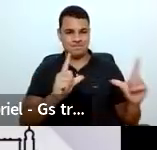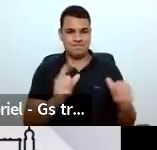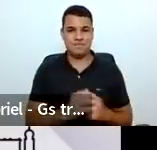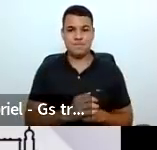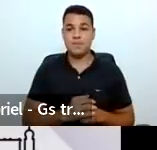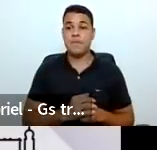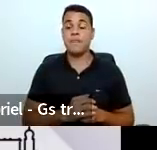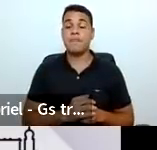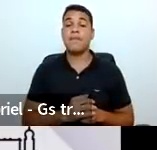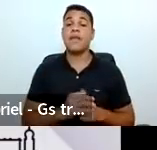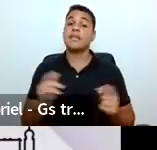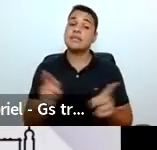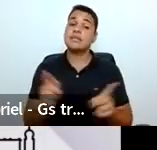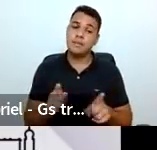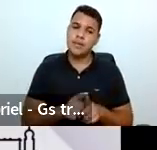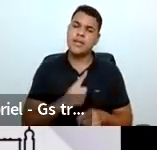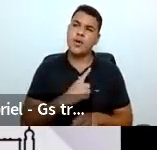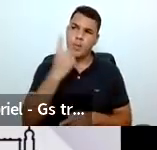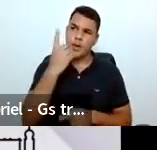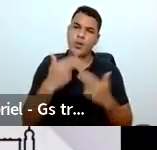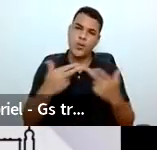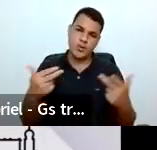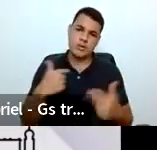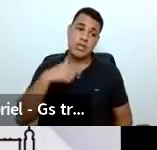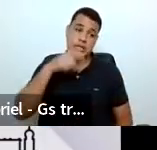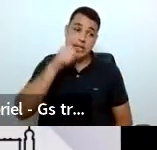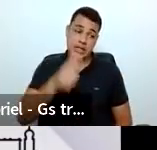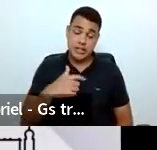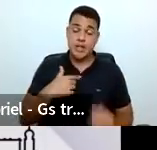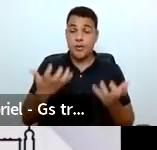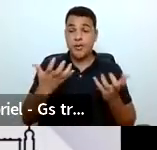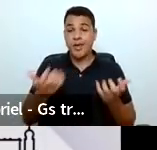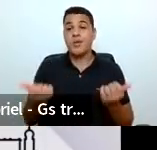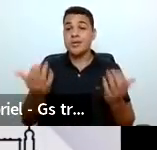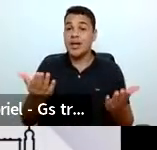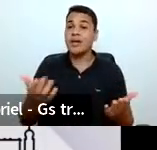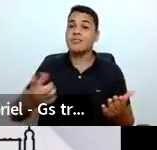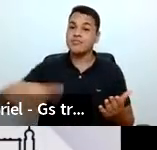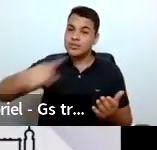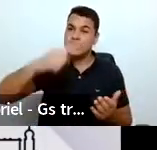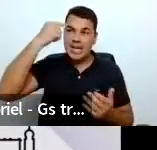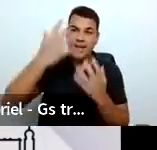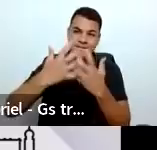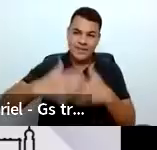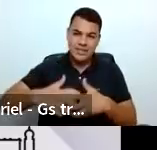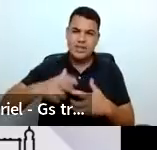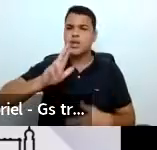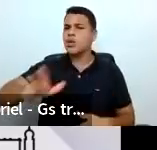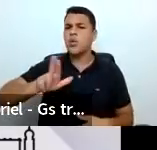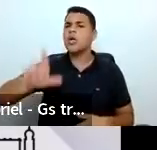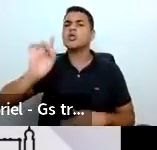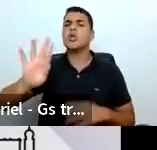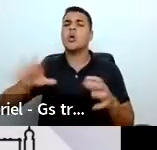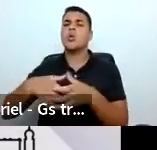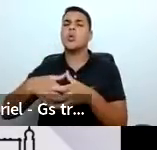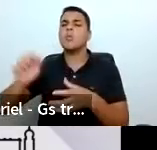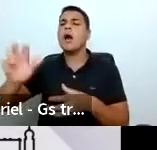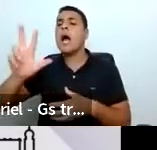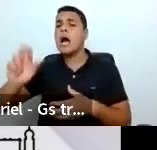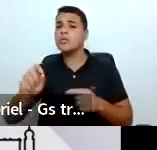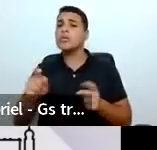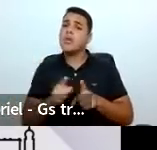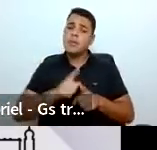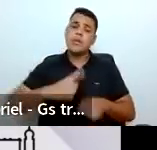que uma questão interessante que eu queria trazer para a reflexão de todos nós, não é só dos alunos, mas nossa, dos